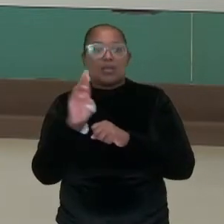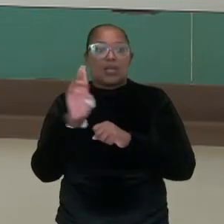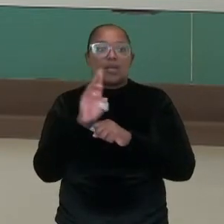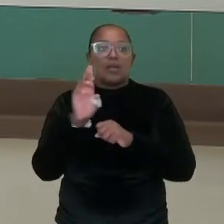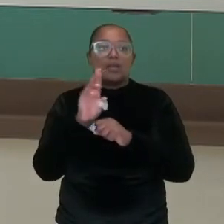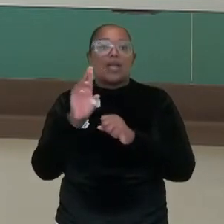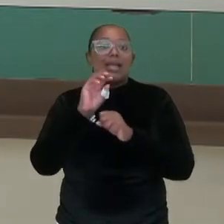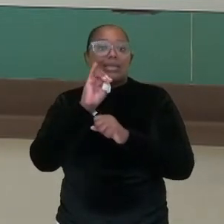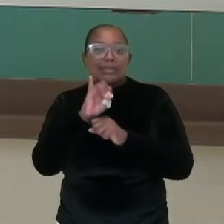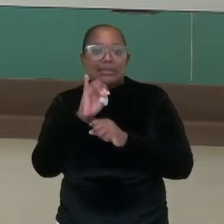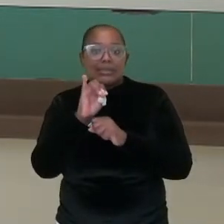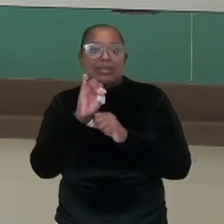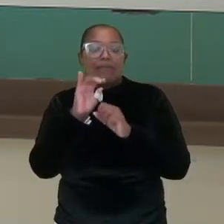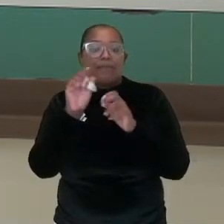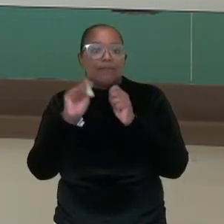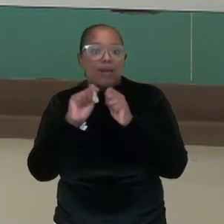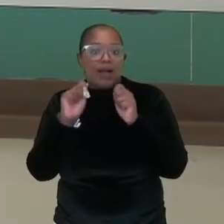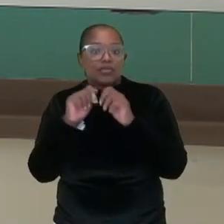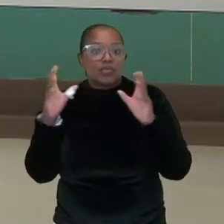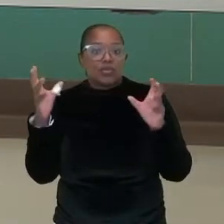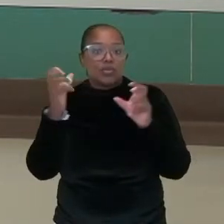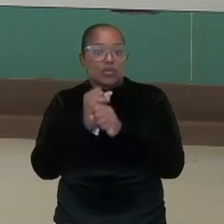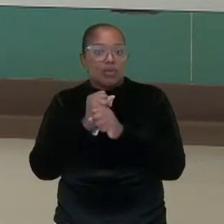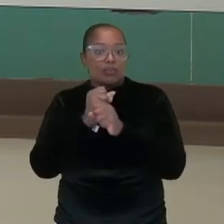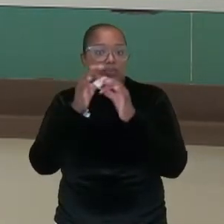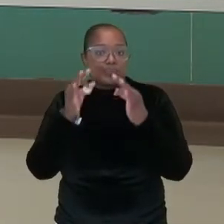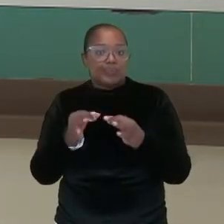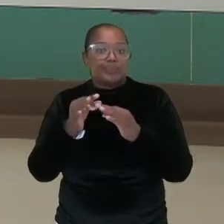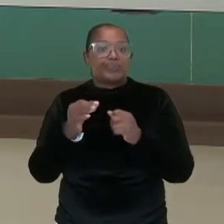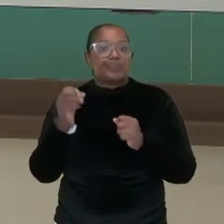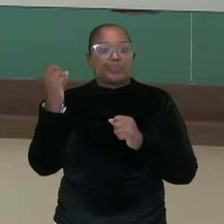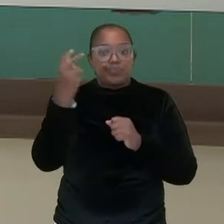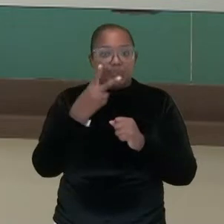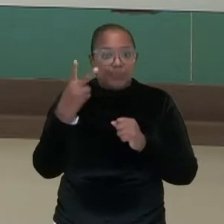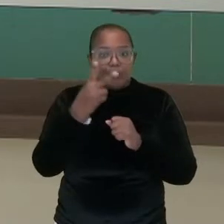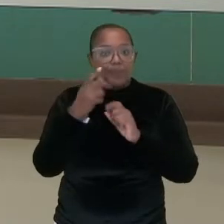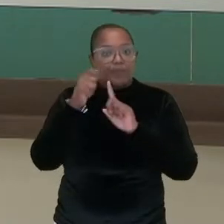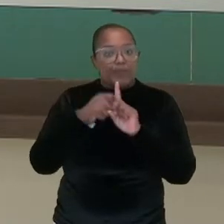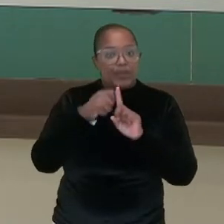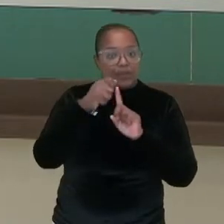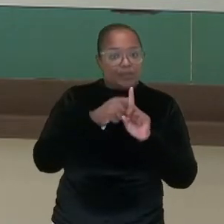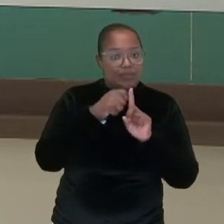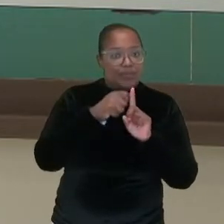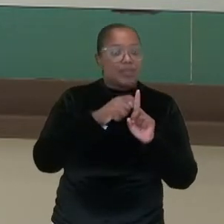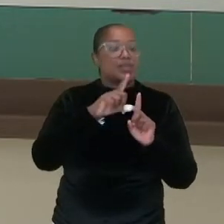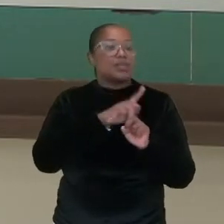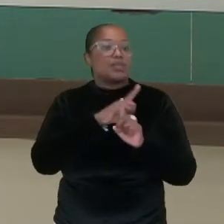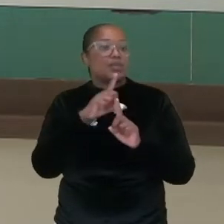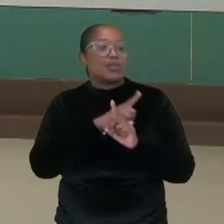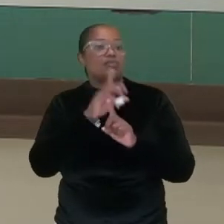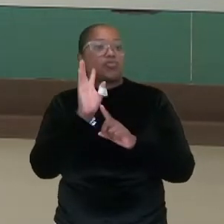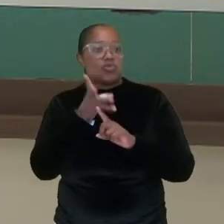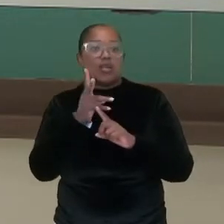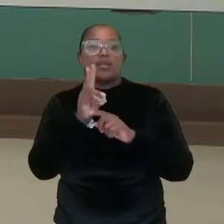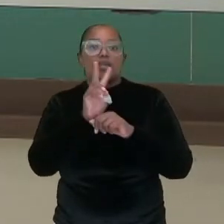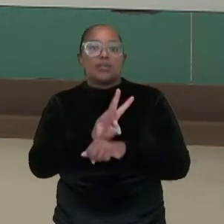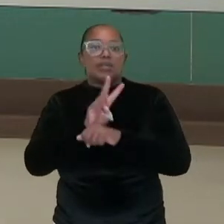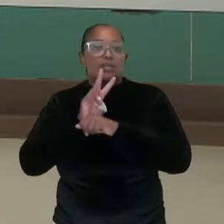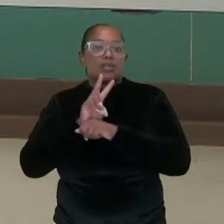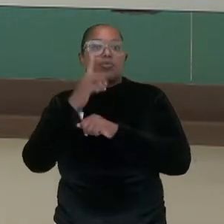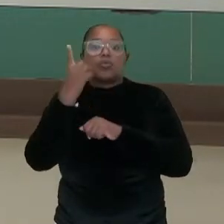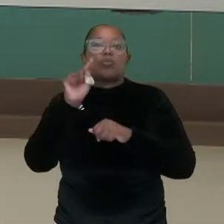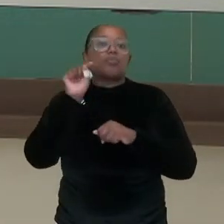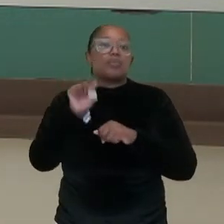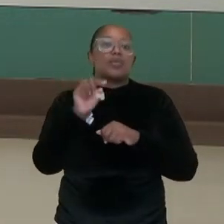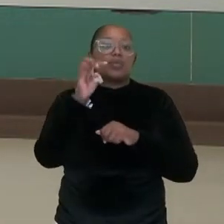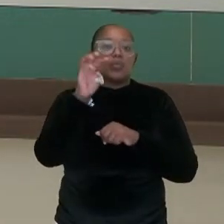atualizado passa a ser o meu capital para o segundo mês. Então no segundo mês pessoal, já estou devendo mil e 30.